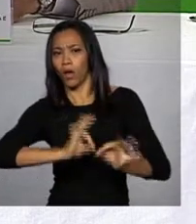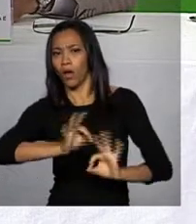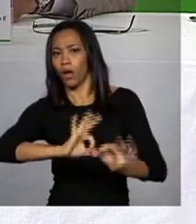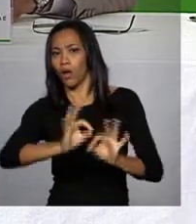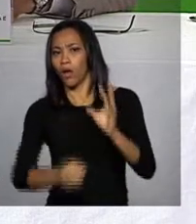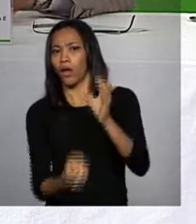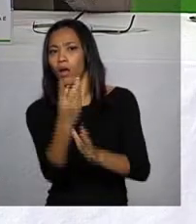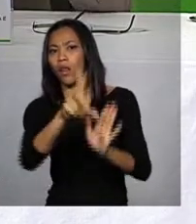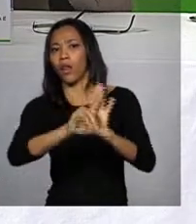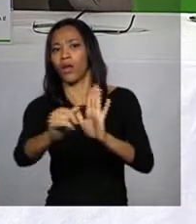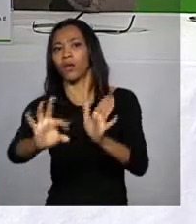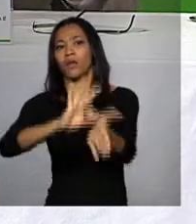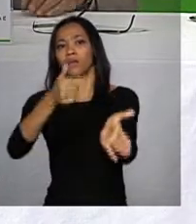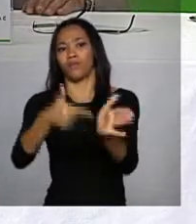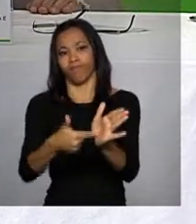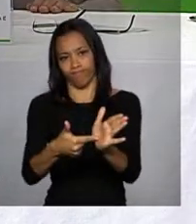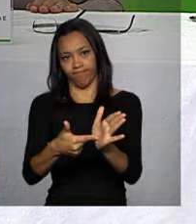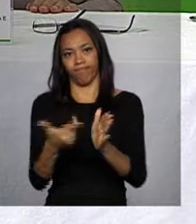aprovação da lei.